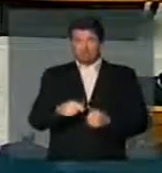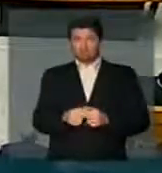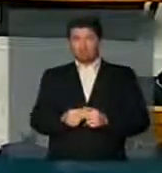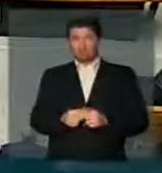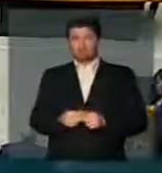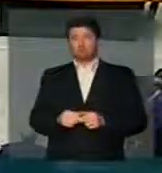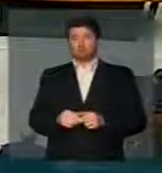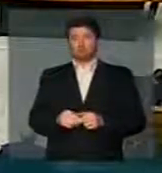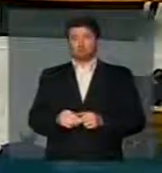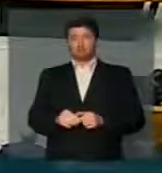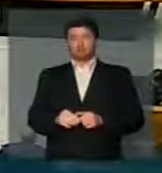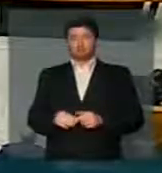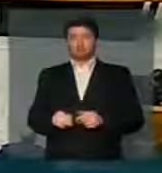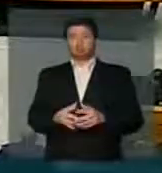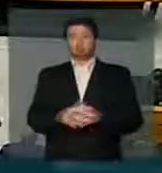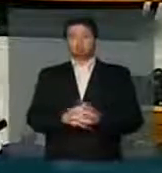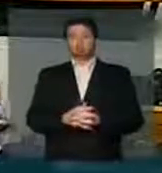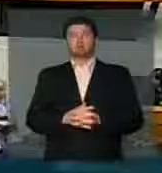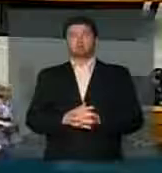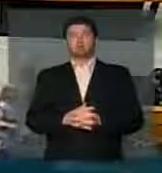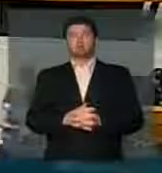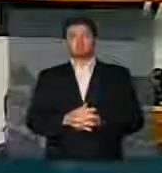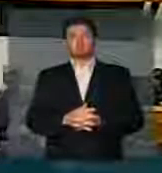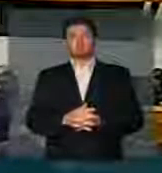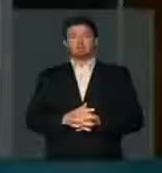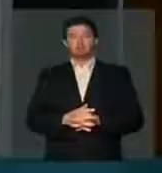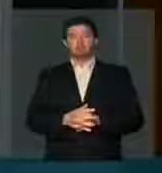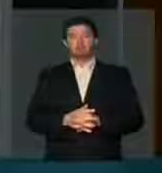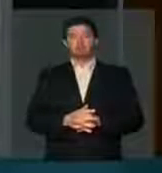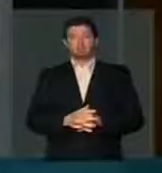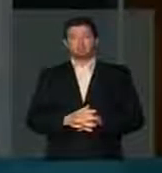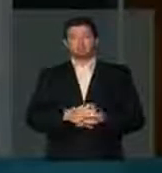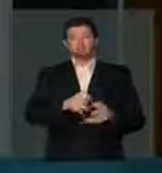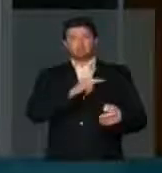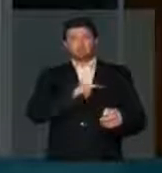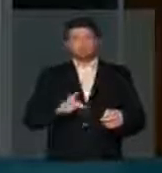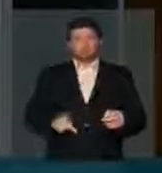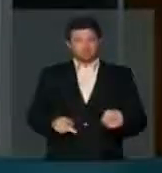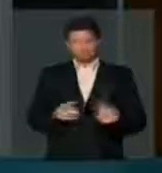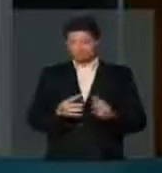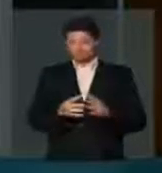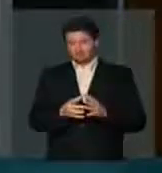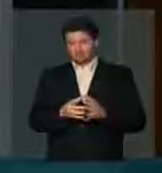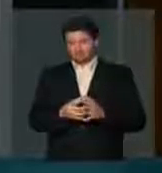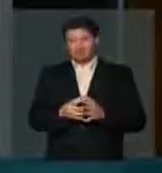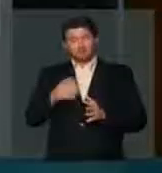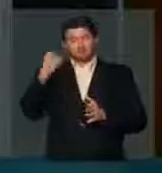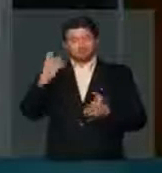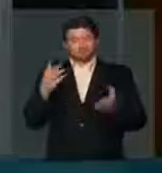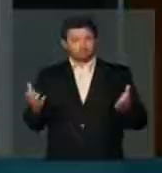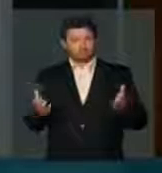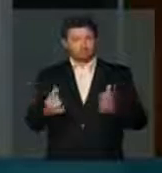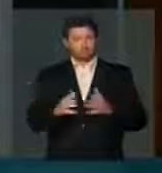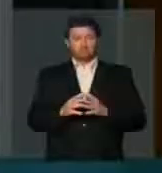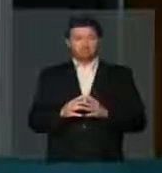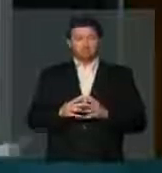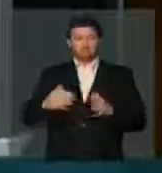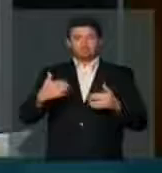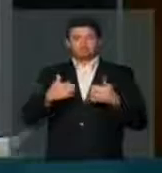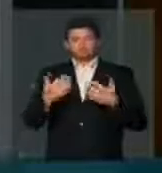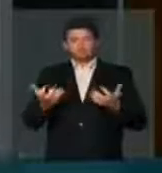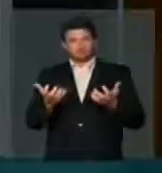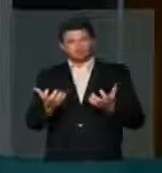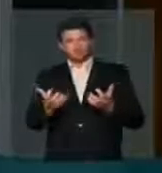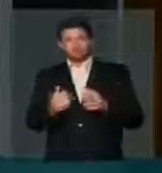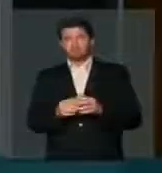senhora usa a tribuna da direita, né? Ok, deputado Lúcio, por favor, Tenente Lúcio. Presidente, senhores deputados, gostaria, senhor presidente,